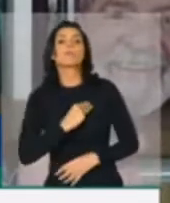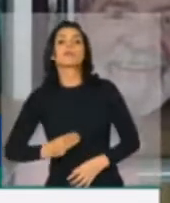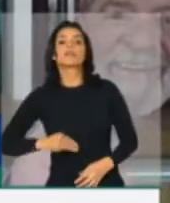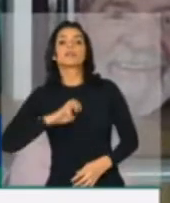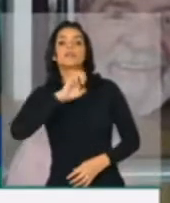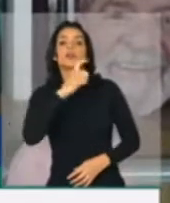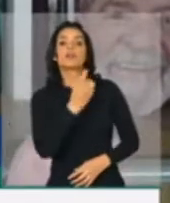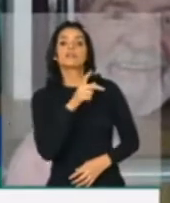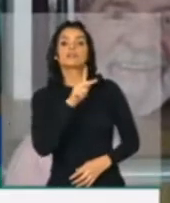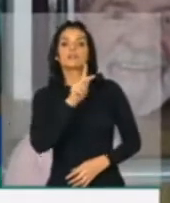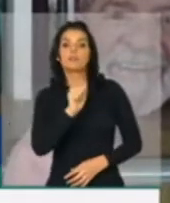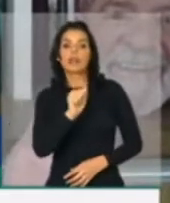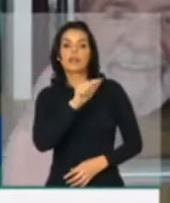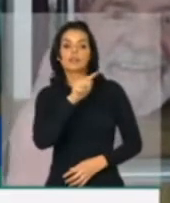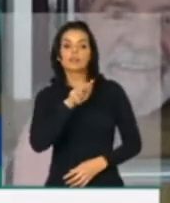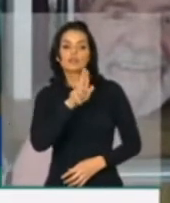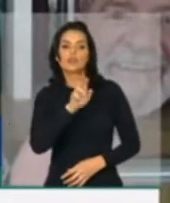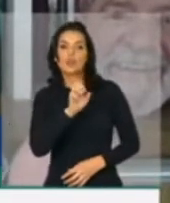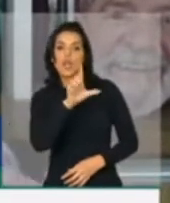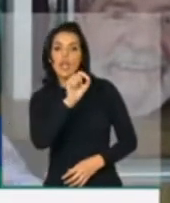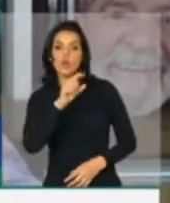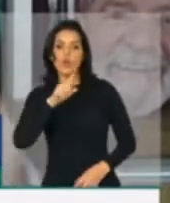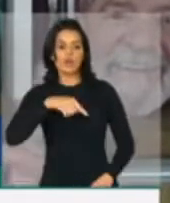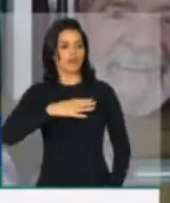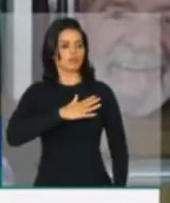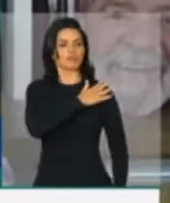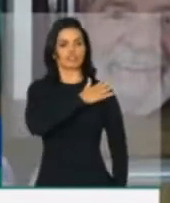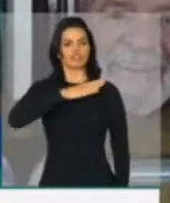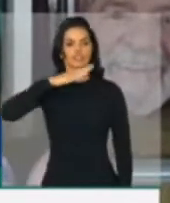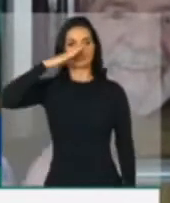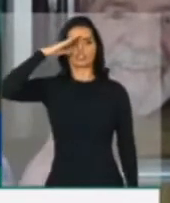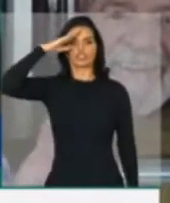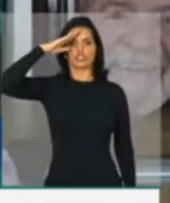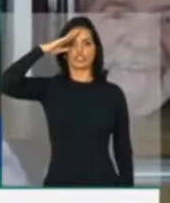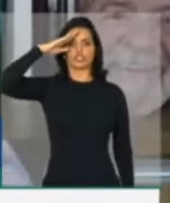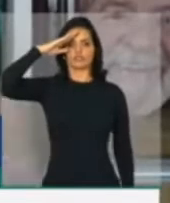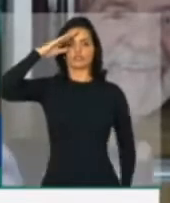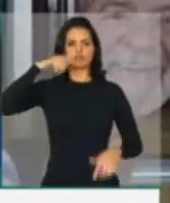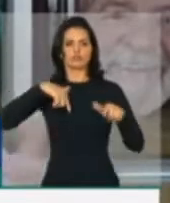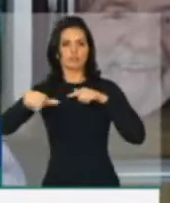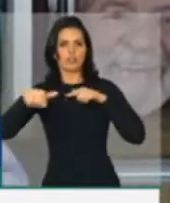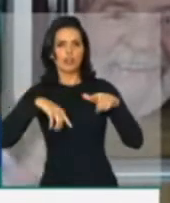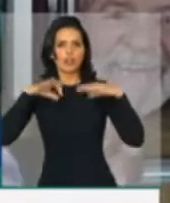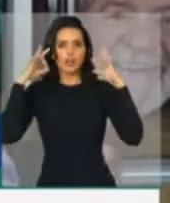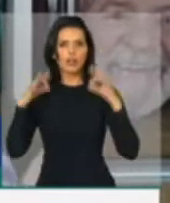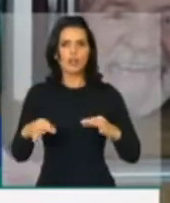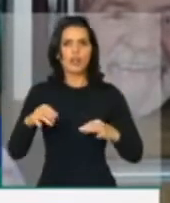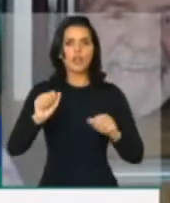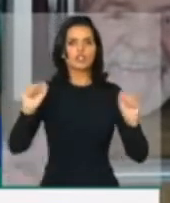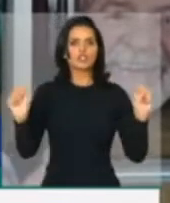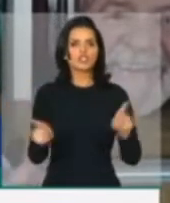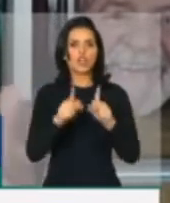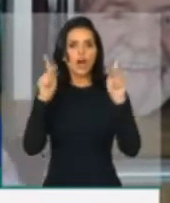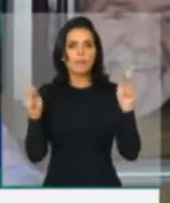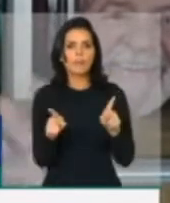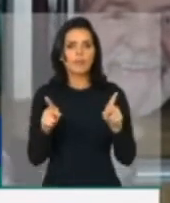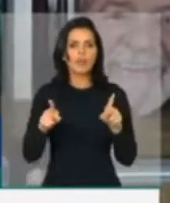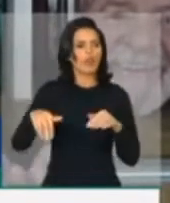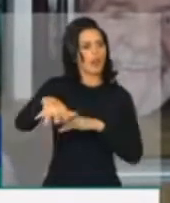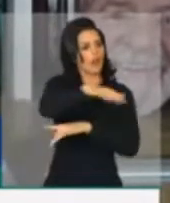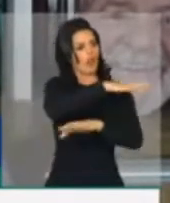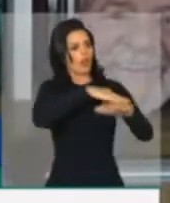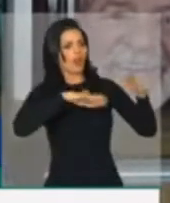ativa, andando num shopping lotado de gente, às vésperas da instalação da CPI, sem